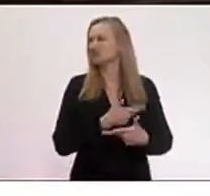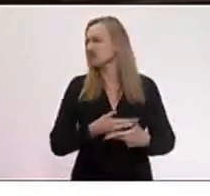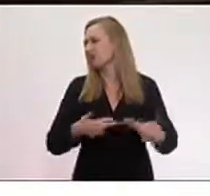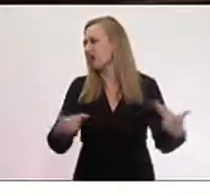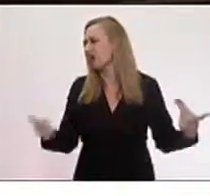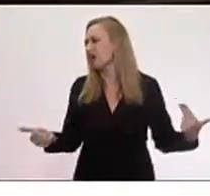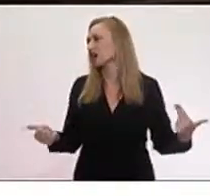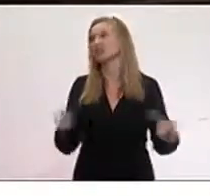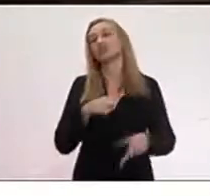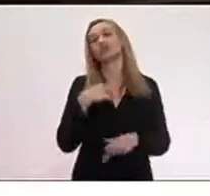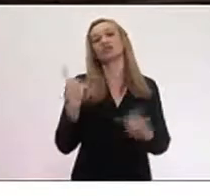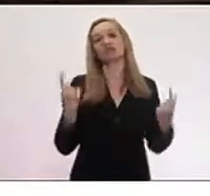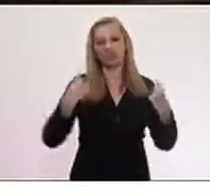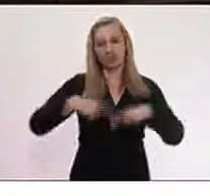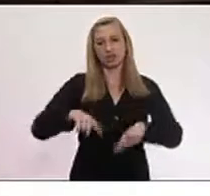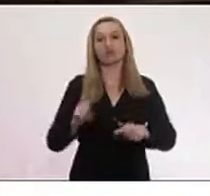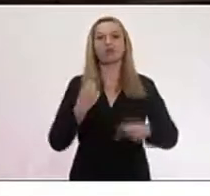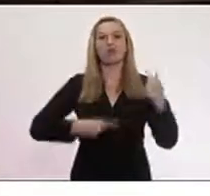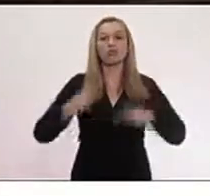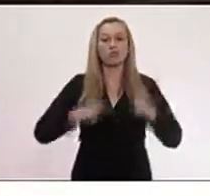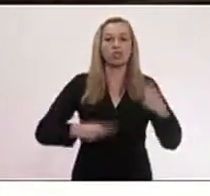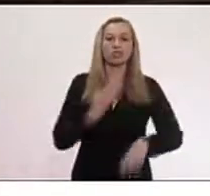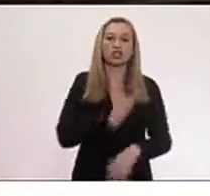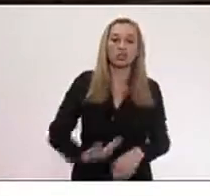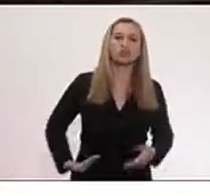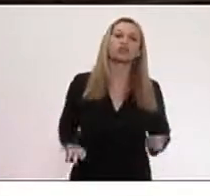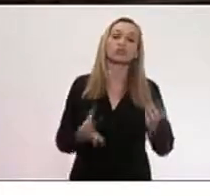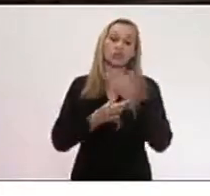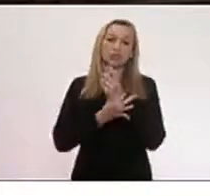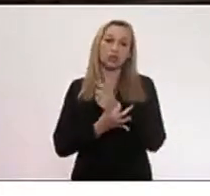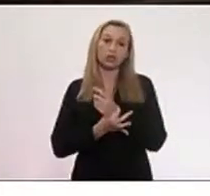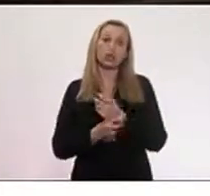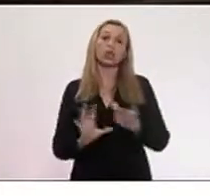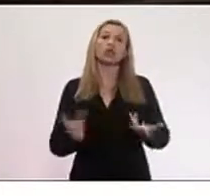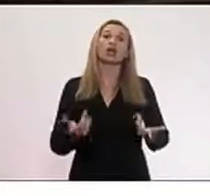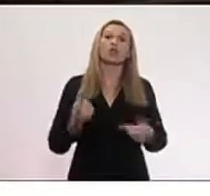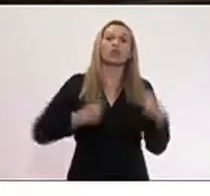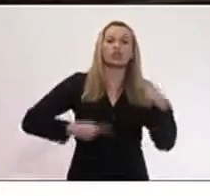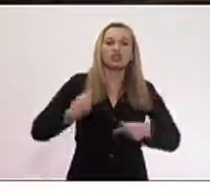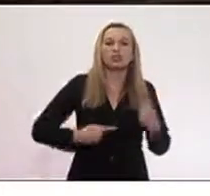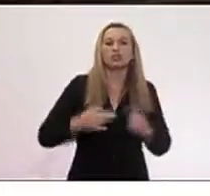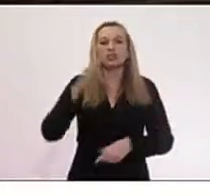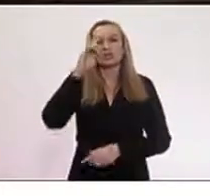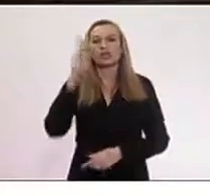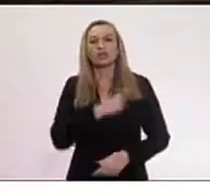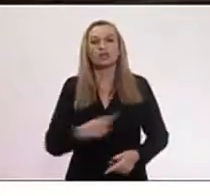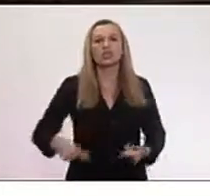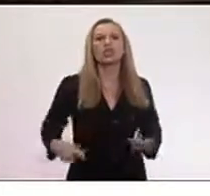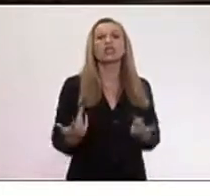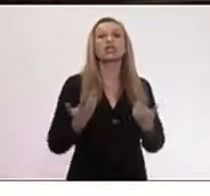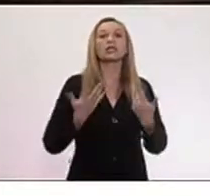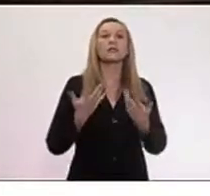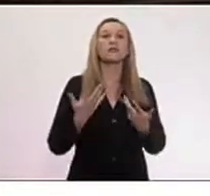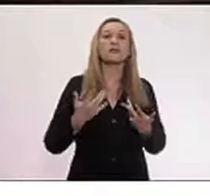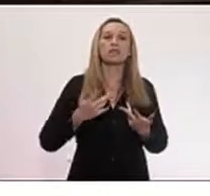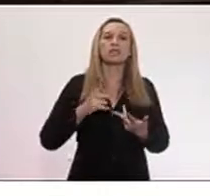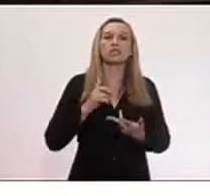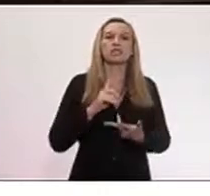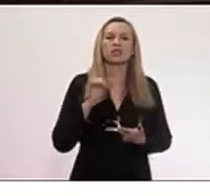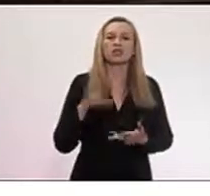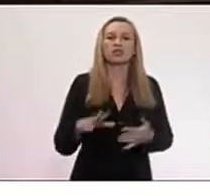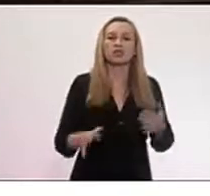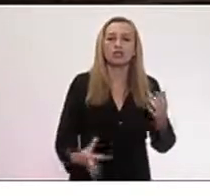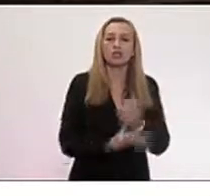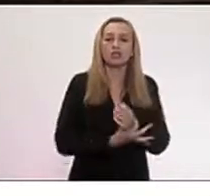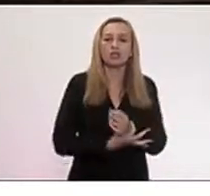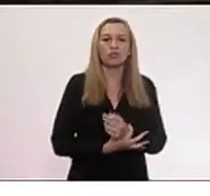os nossos desafios com a política pública de segurança. Uma política pública, senhor presidente, que não só assegure o